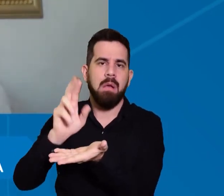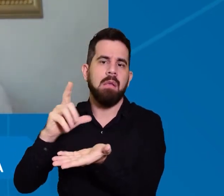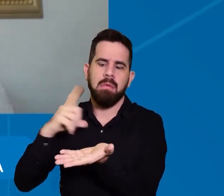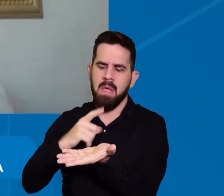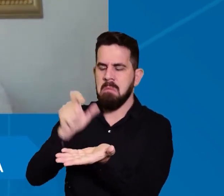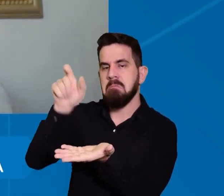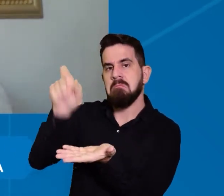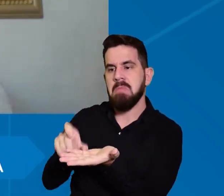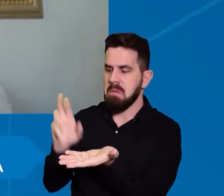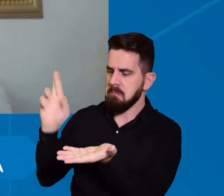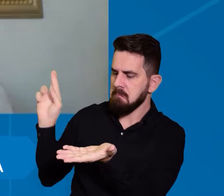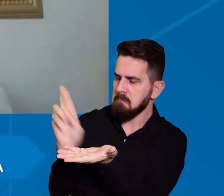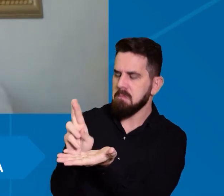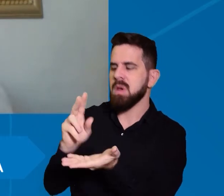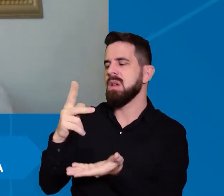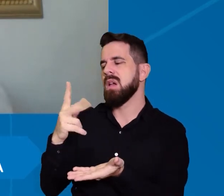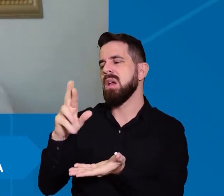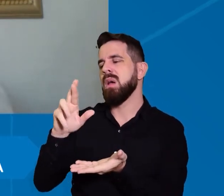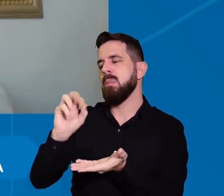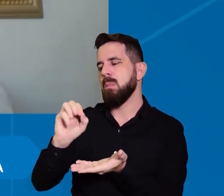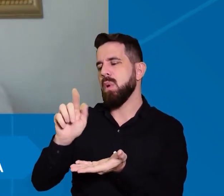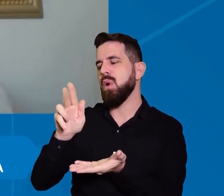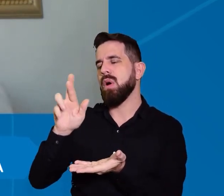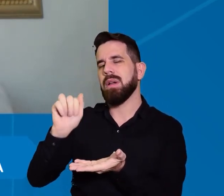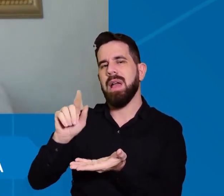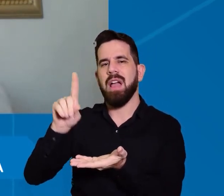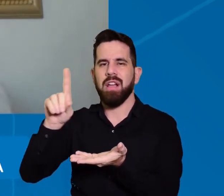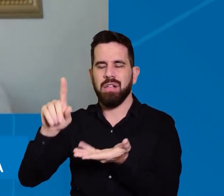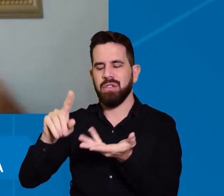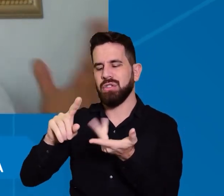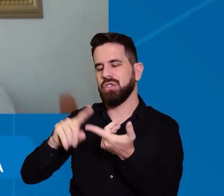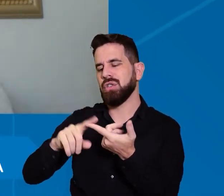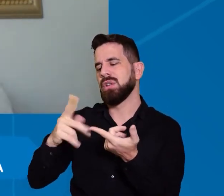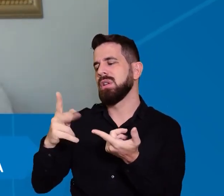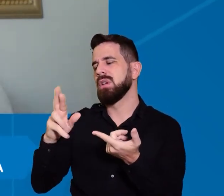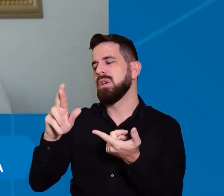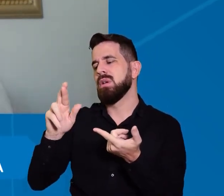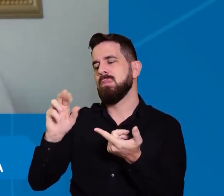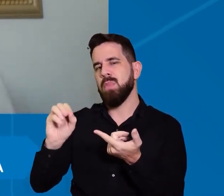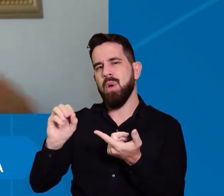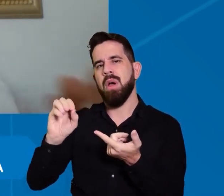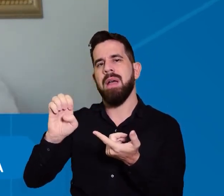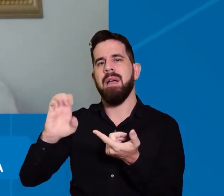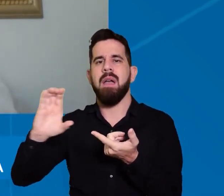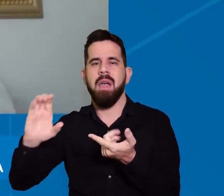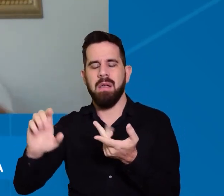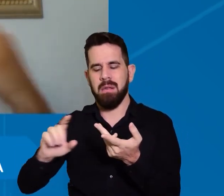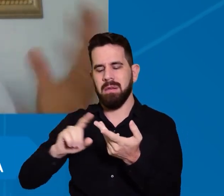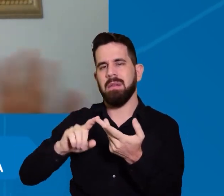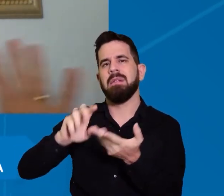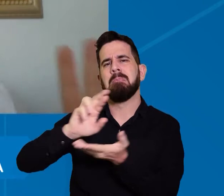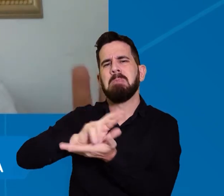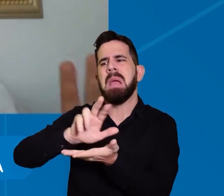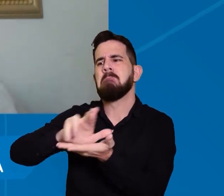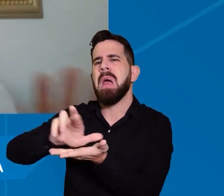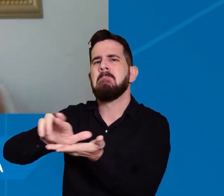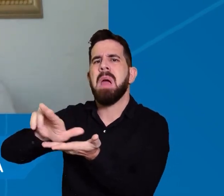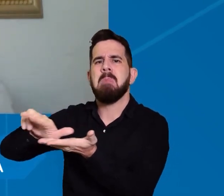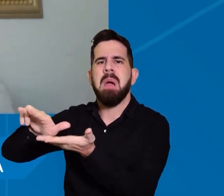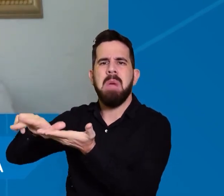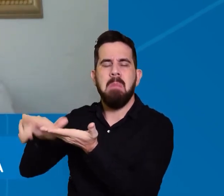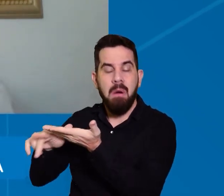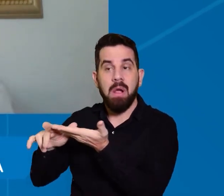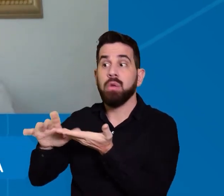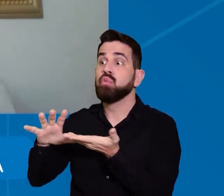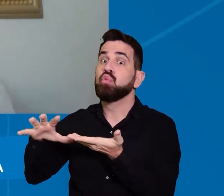uma pessoa da PROGRADE, da PROEC, da PROAD e assim por diante. Então, tudo sem infra, todos os órgãos